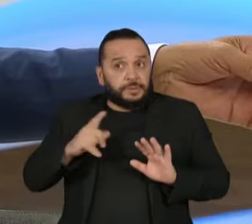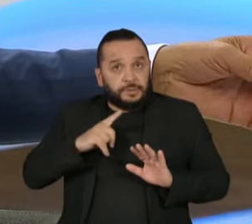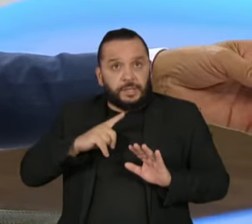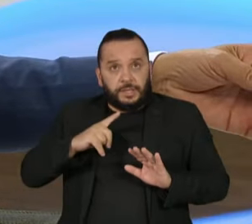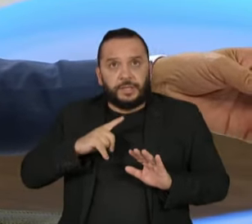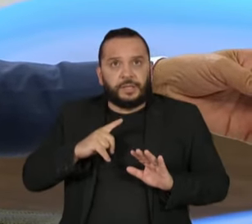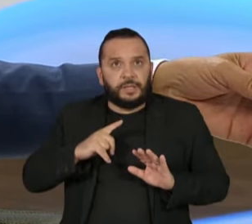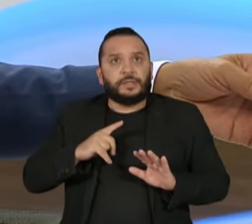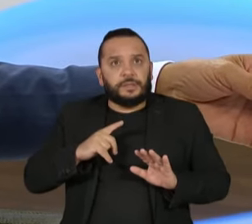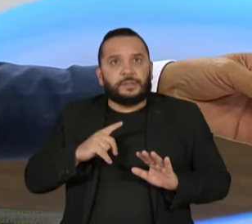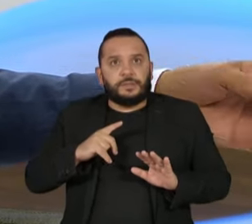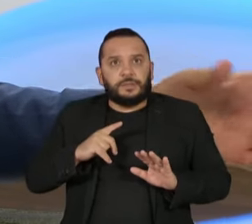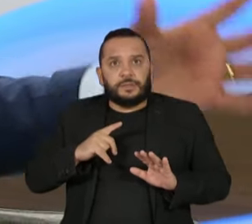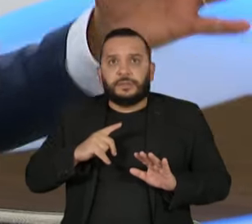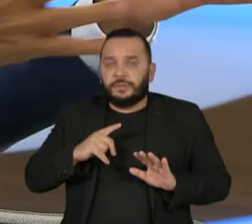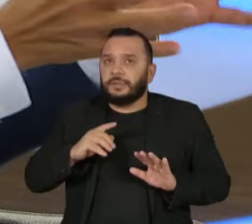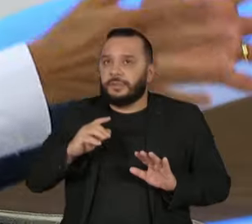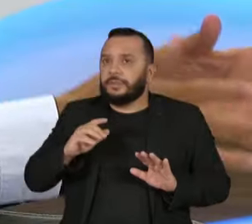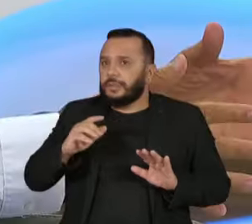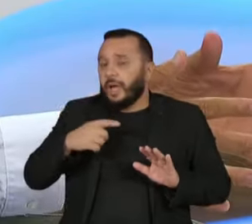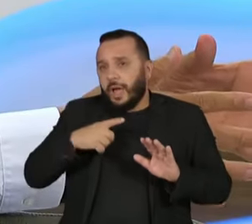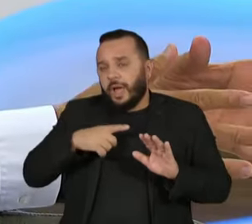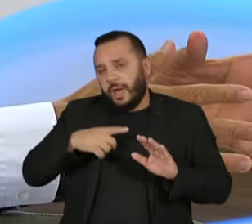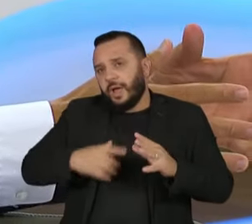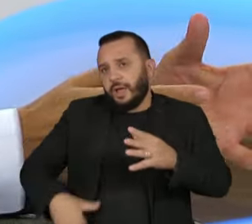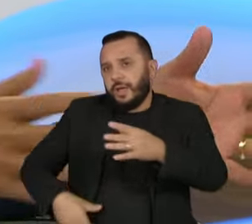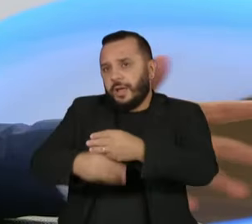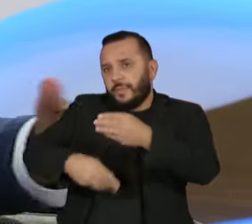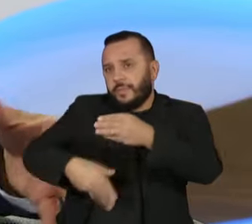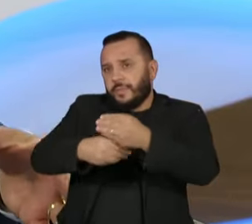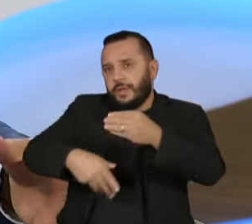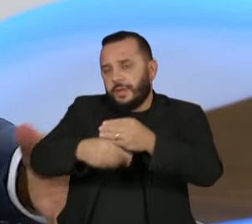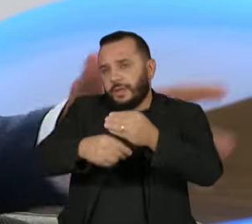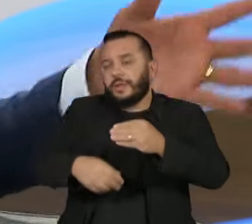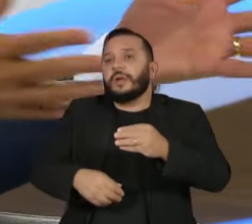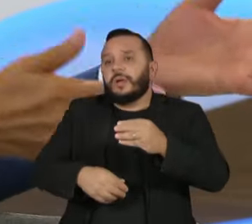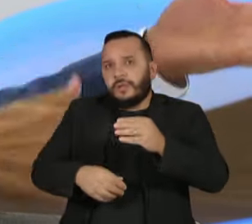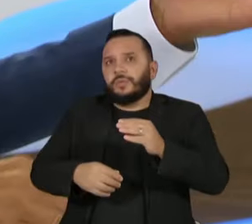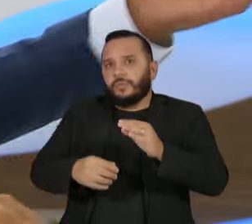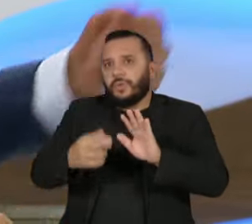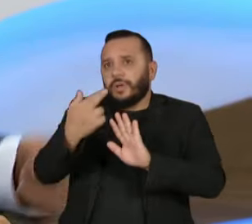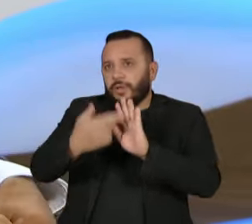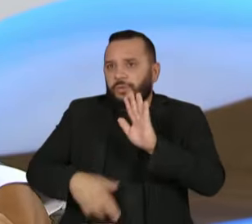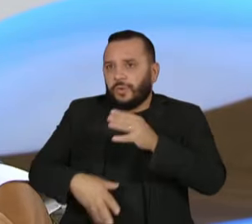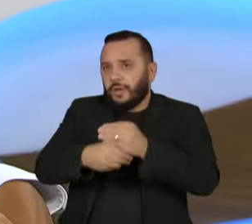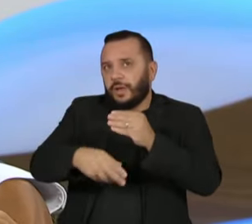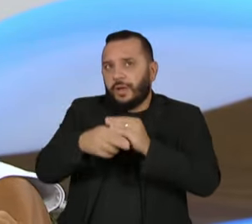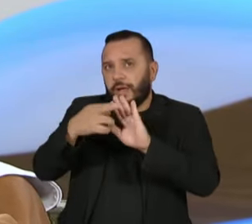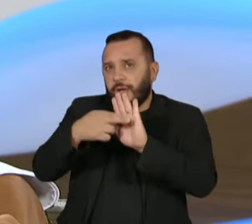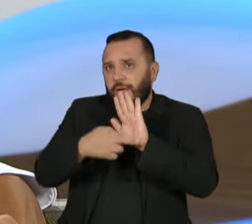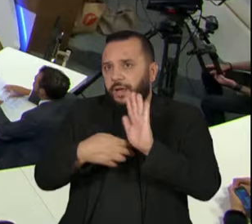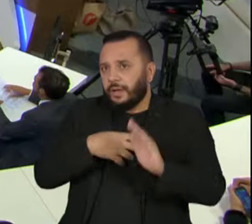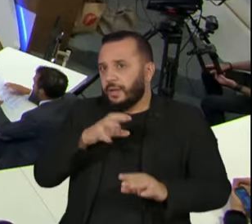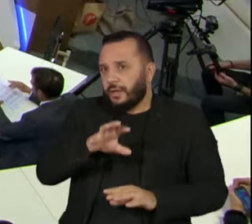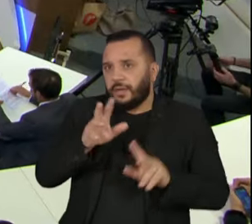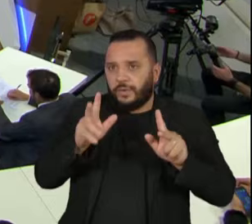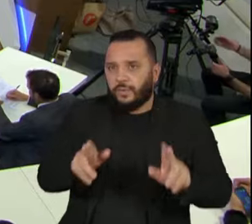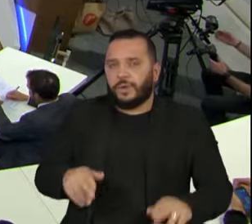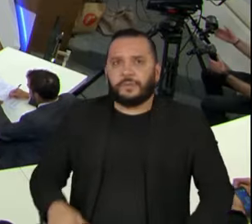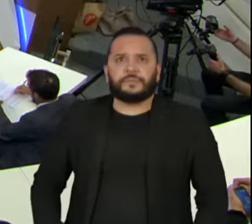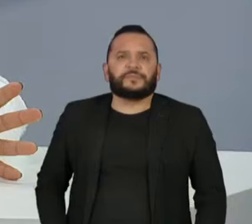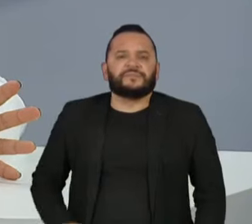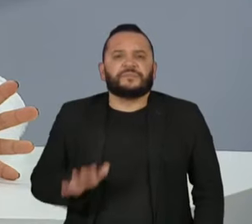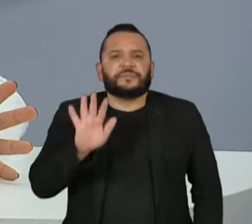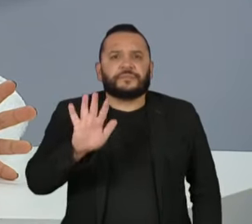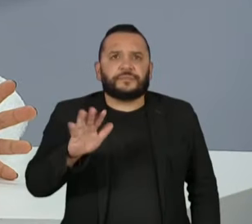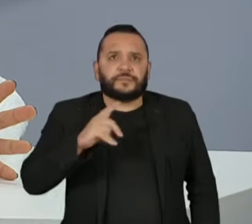relator, é isso que se chamava, a mesma regra das emendas individuais e das emendas de comissões. Mas é que o orçamento